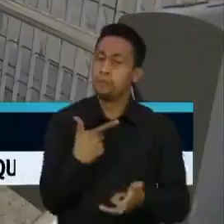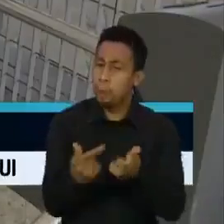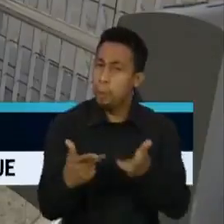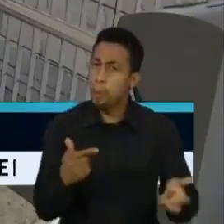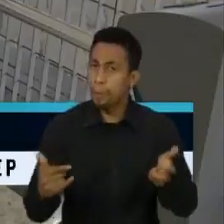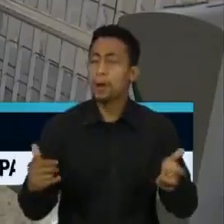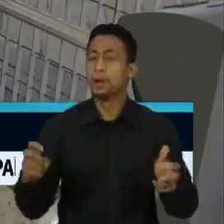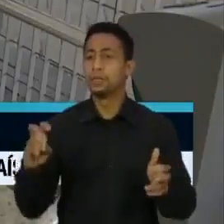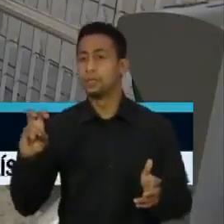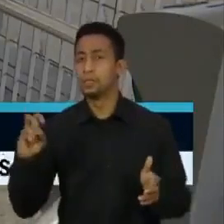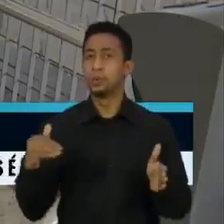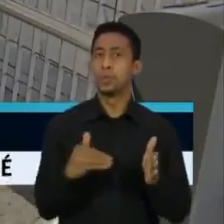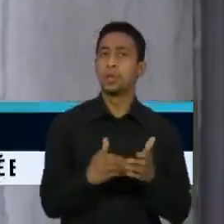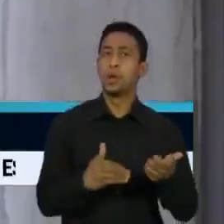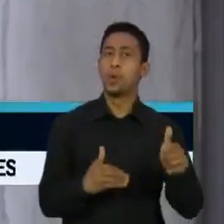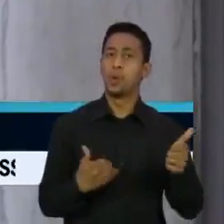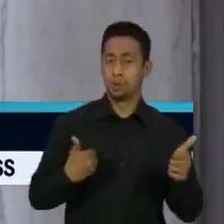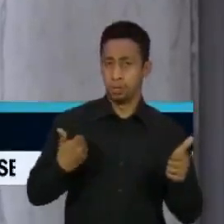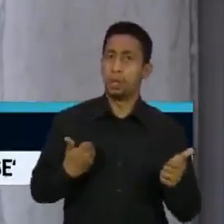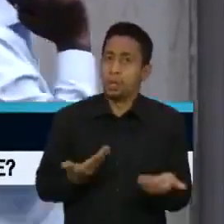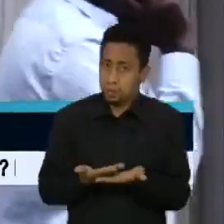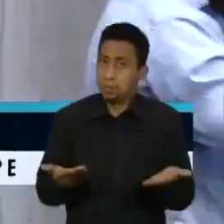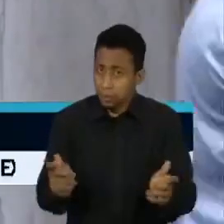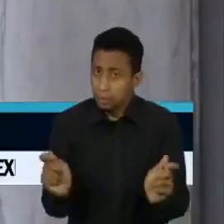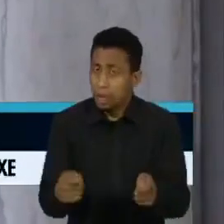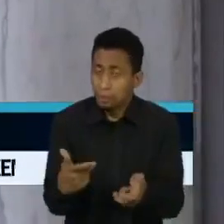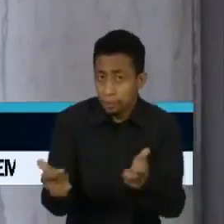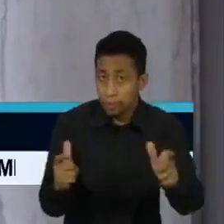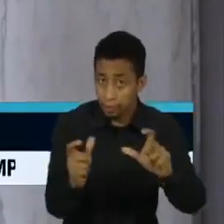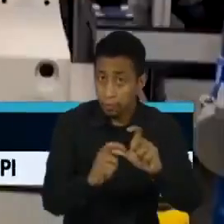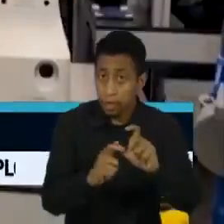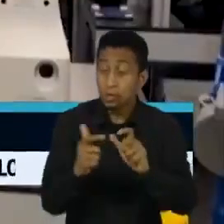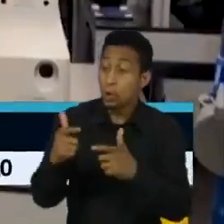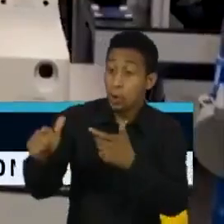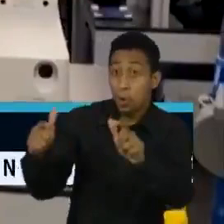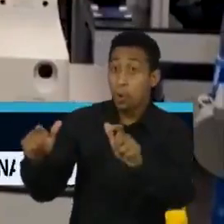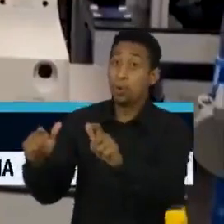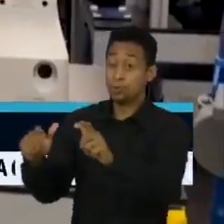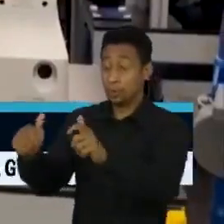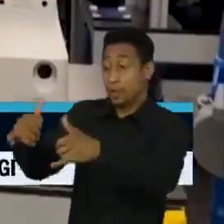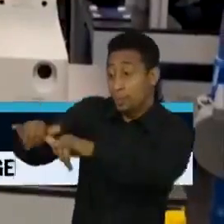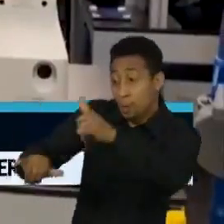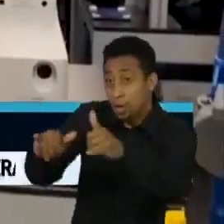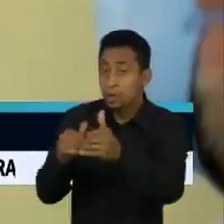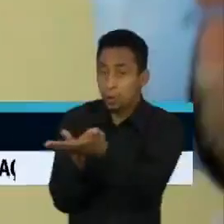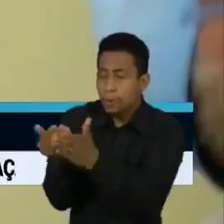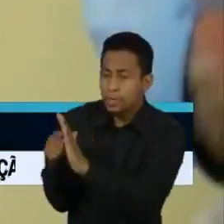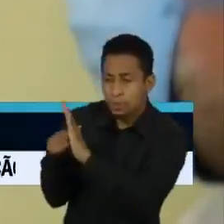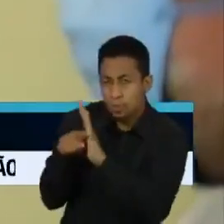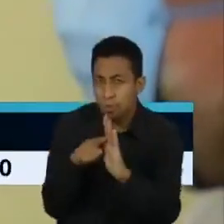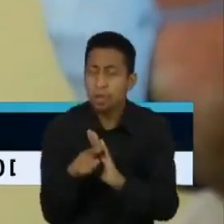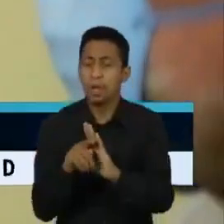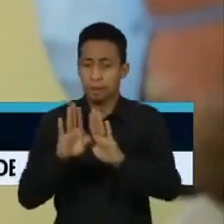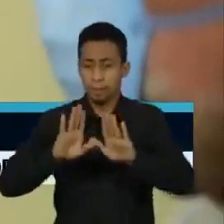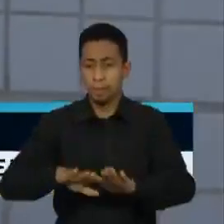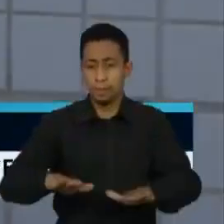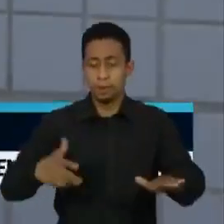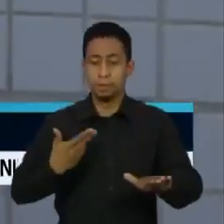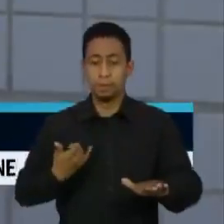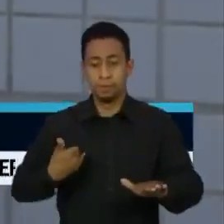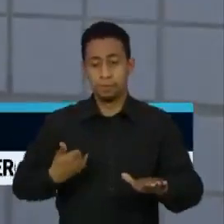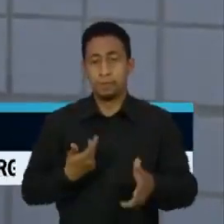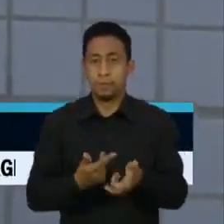crianças entre 5 e 11 anos. Além dela, pelo menos outros cinco laboratórios estudam a aplicação dos seus imunizantes